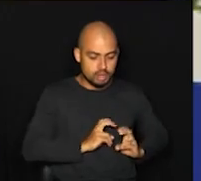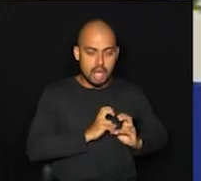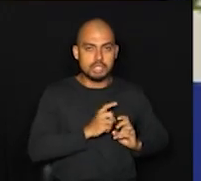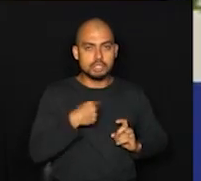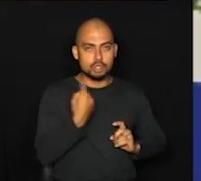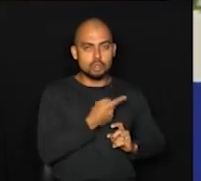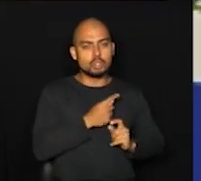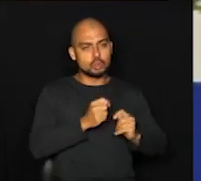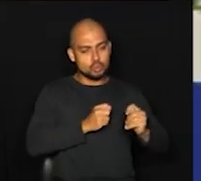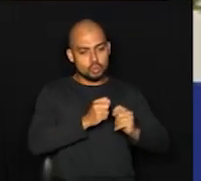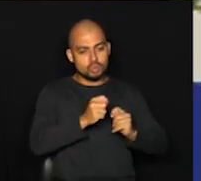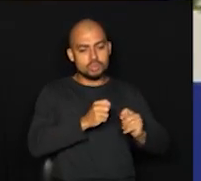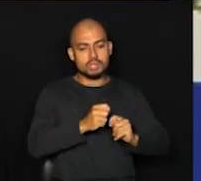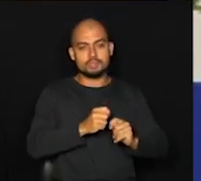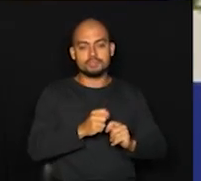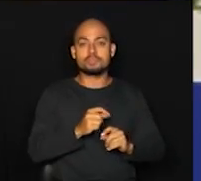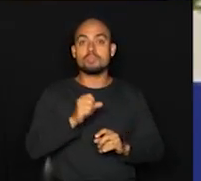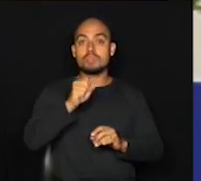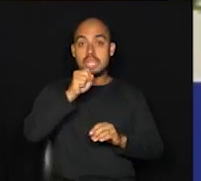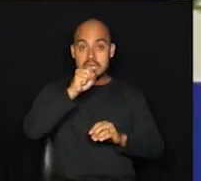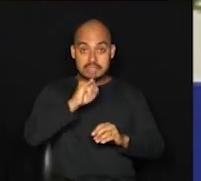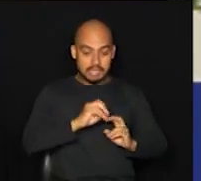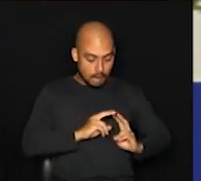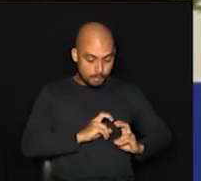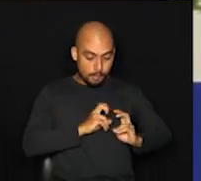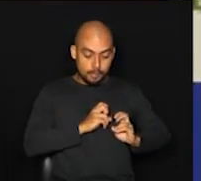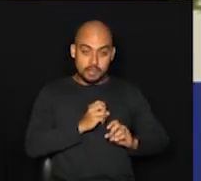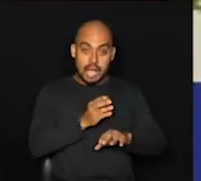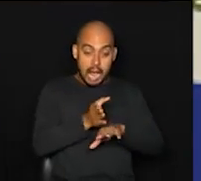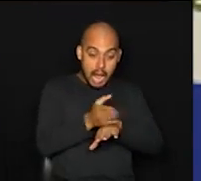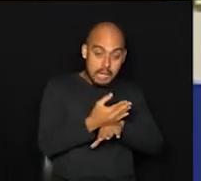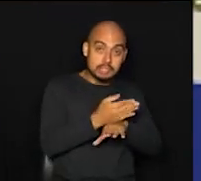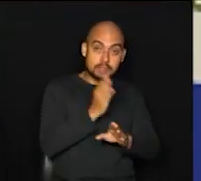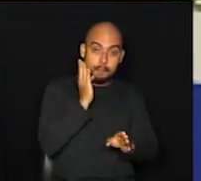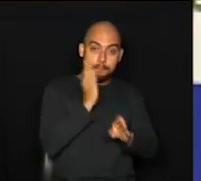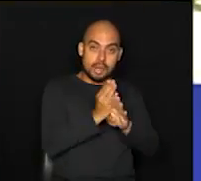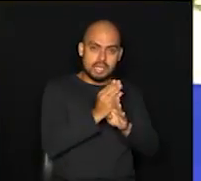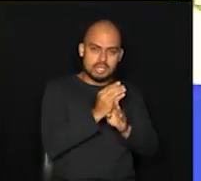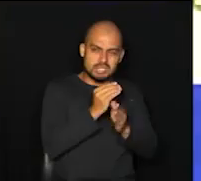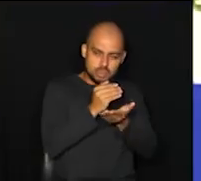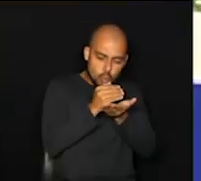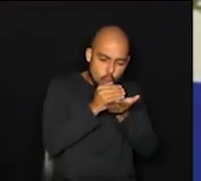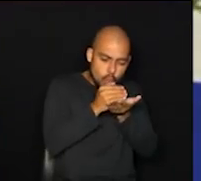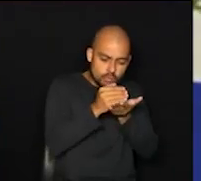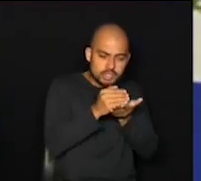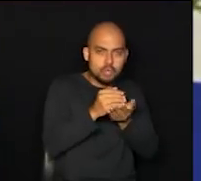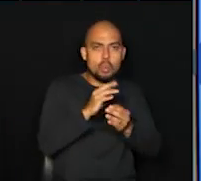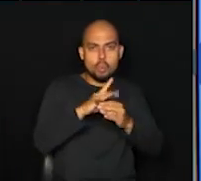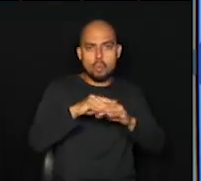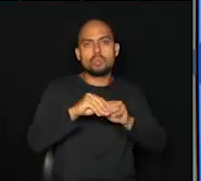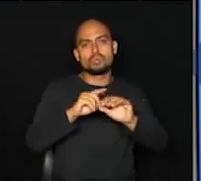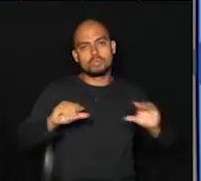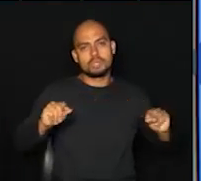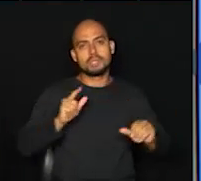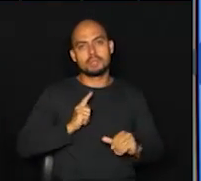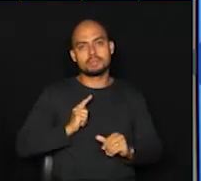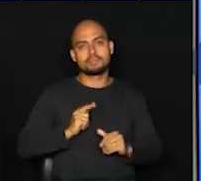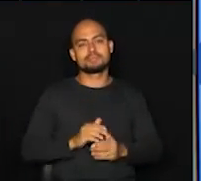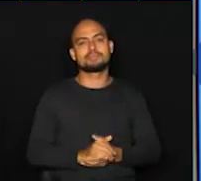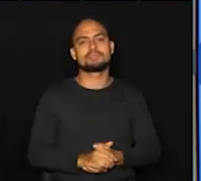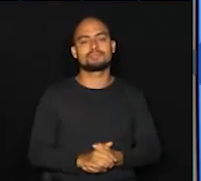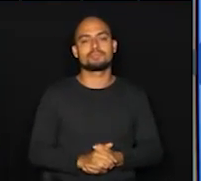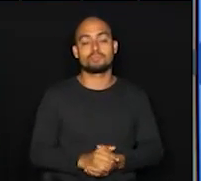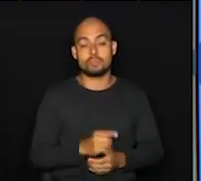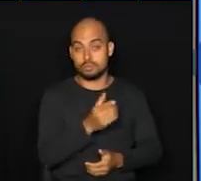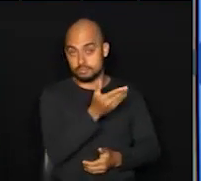diagnosticado precocemente, ele tem uma curabilidade que é superior a 90%. E o